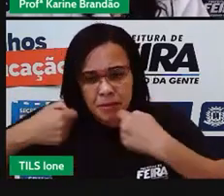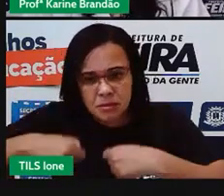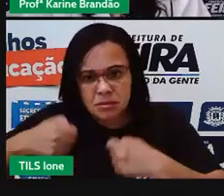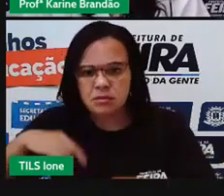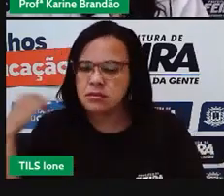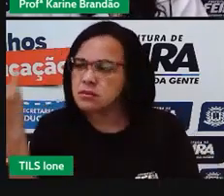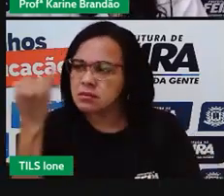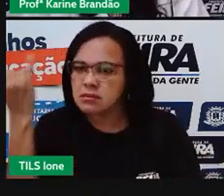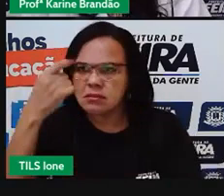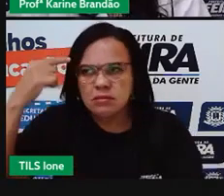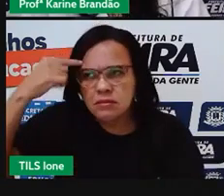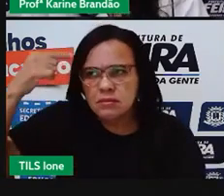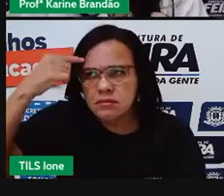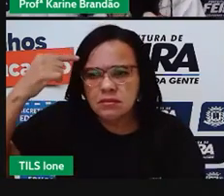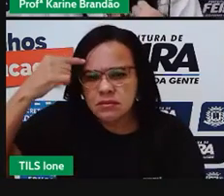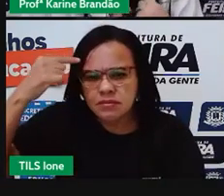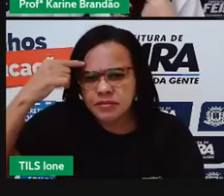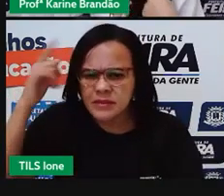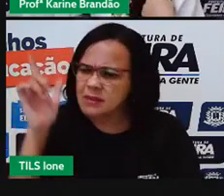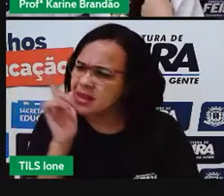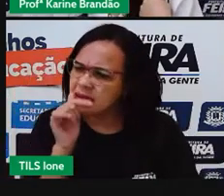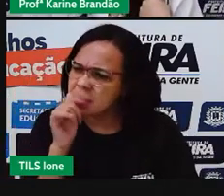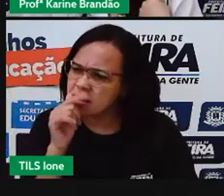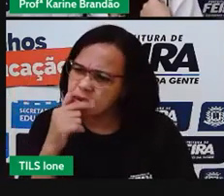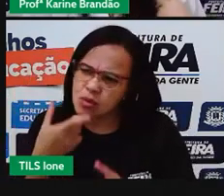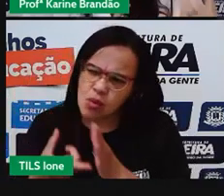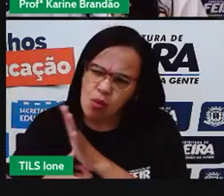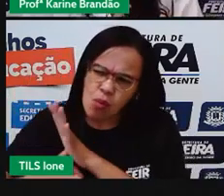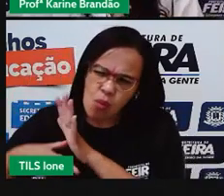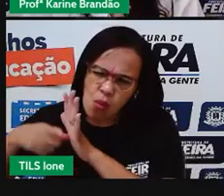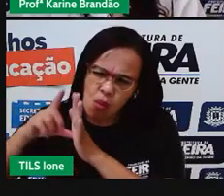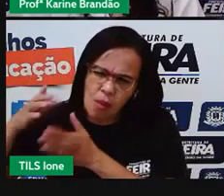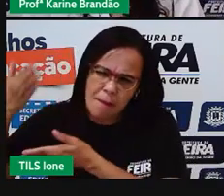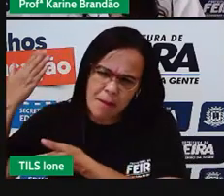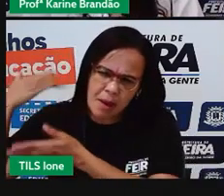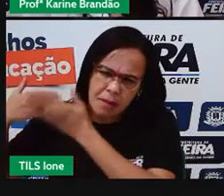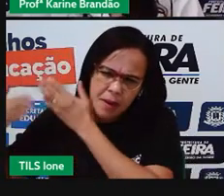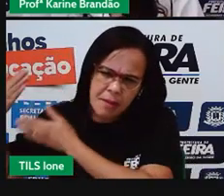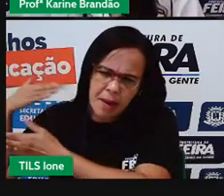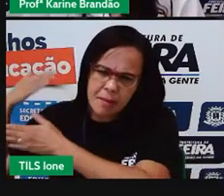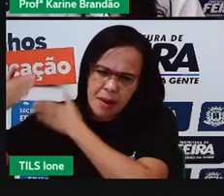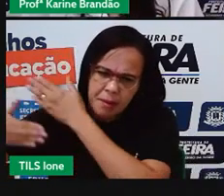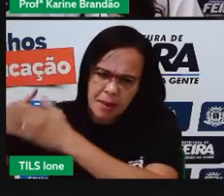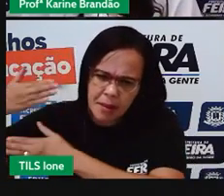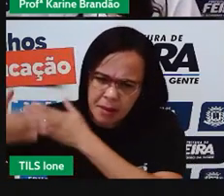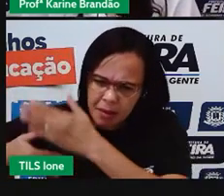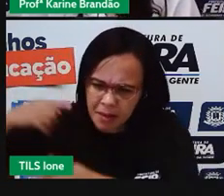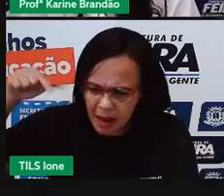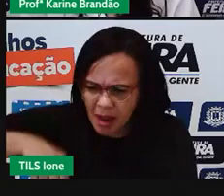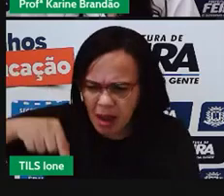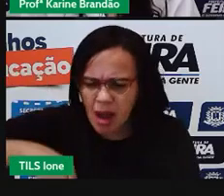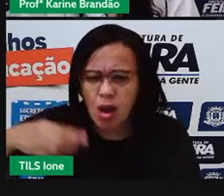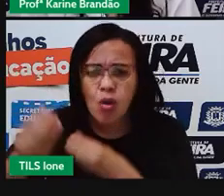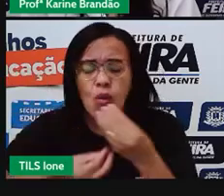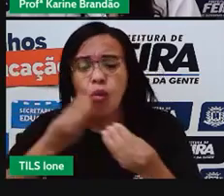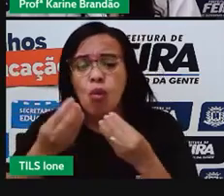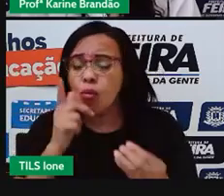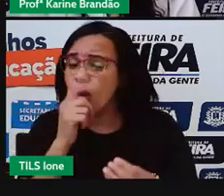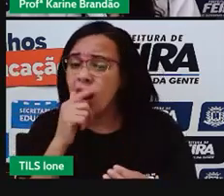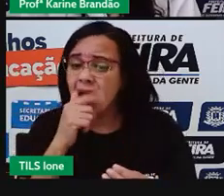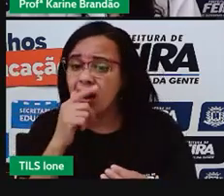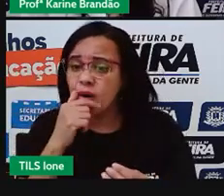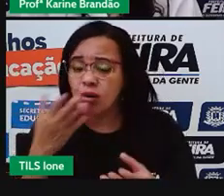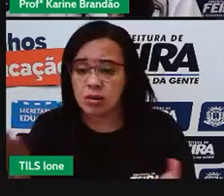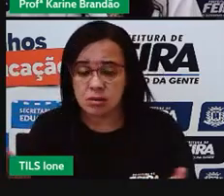para produzir os produtos que a gente consome. Como, por exemplo, um biscoito. E aí, a começa a pensar e a